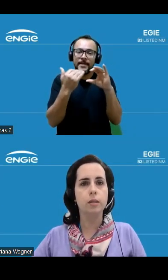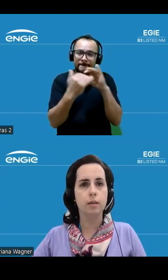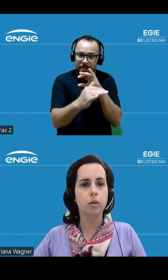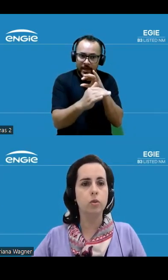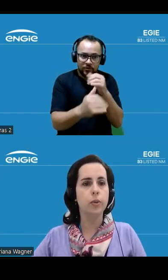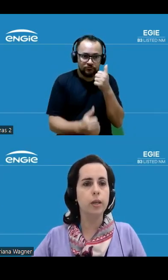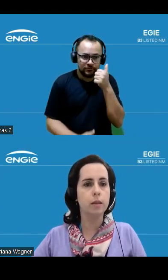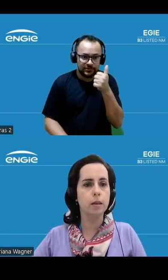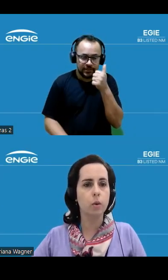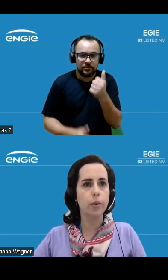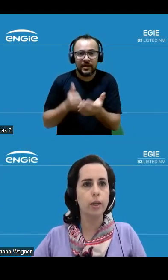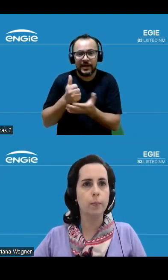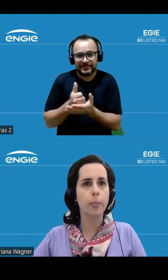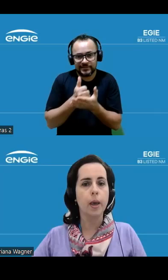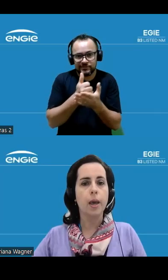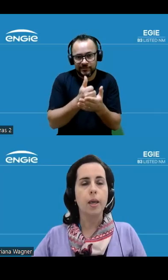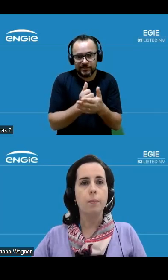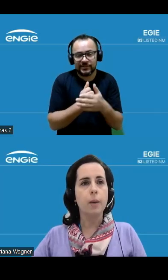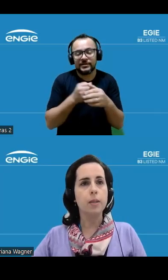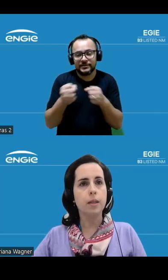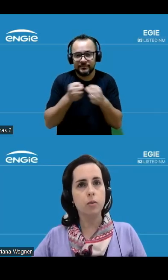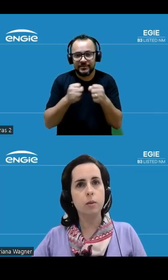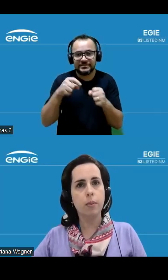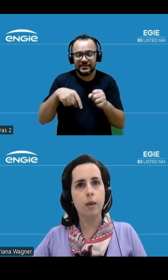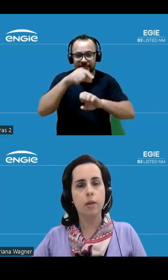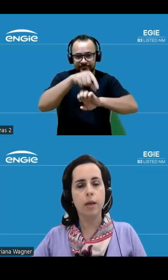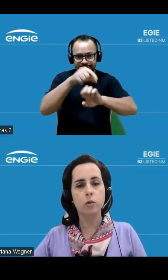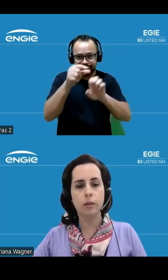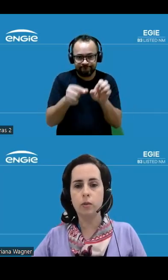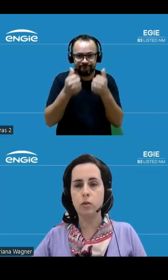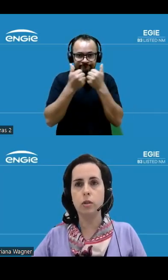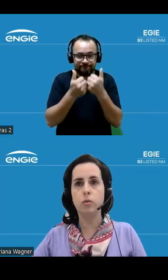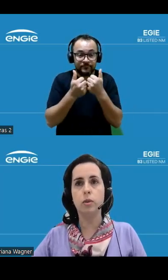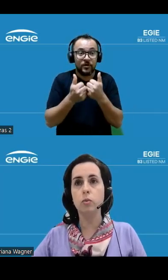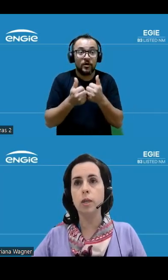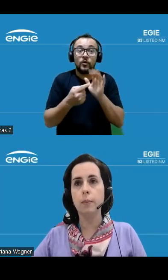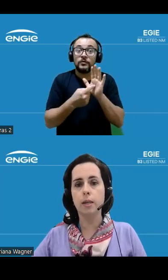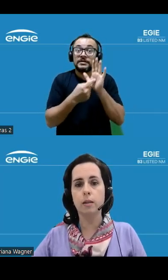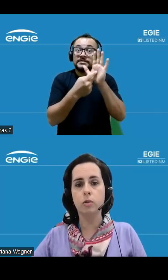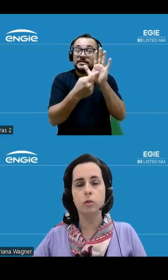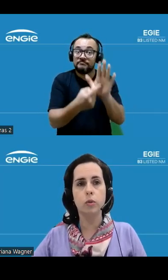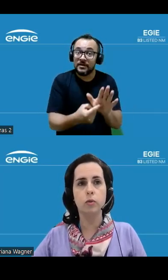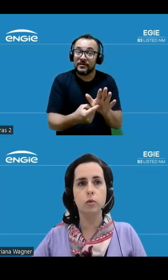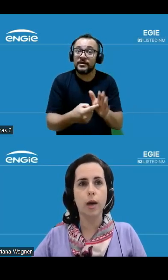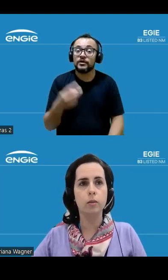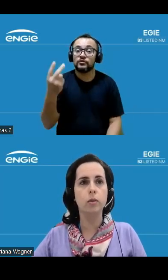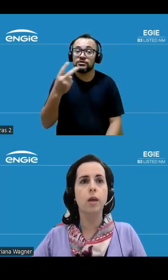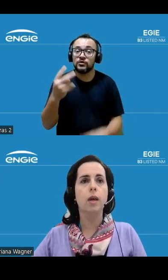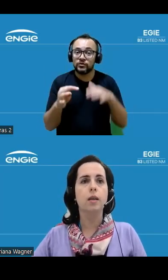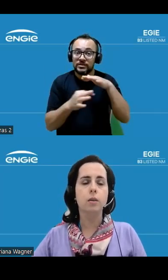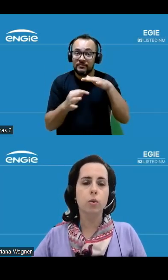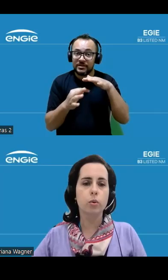à assessoria de imprensa da companhia. E para apresentar o desempenho da Engie Brasil Energia no segundo trimestre de 2024,